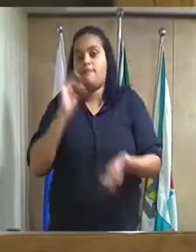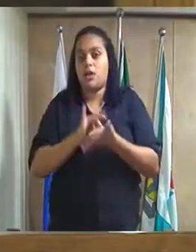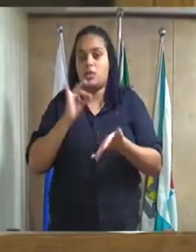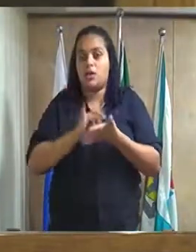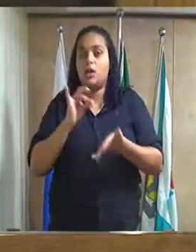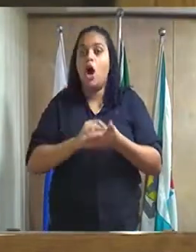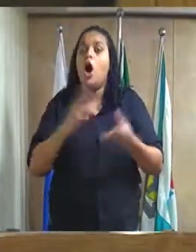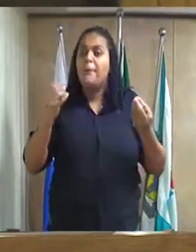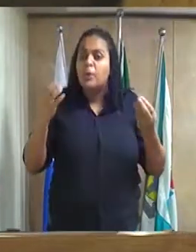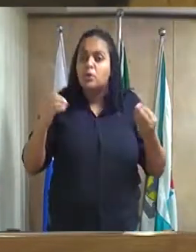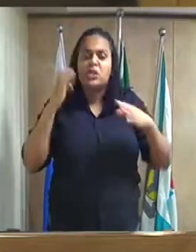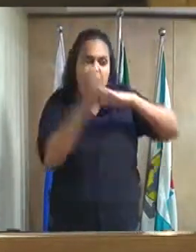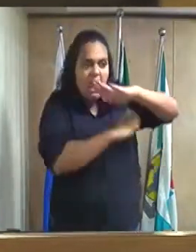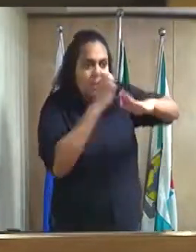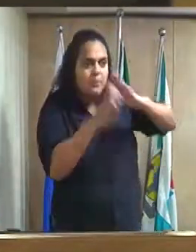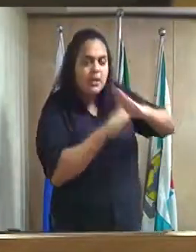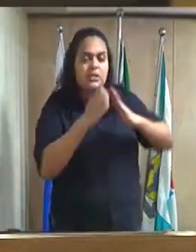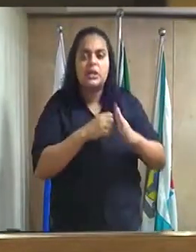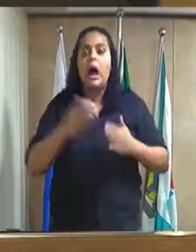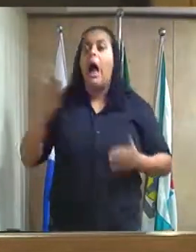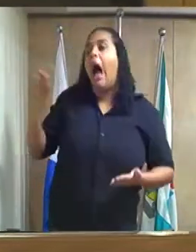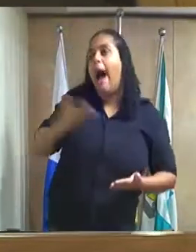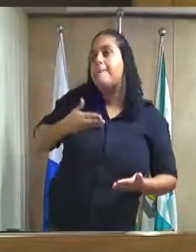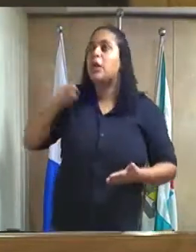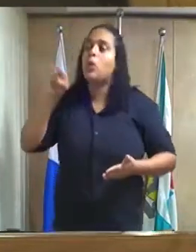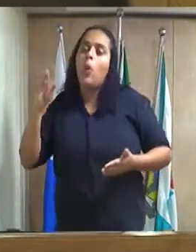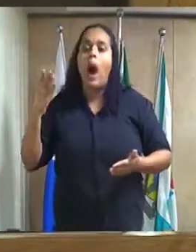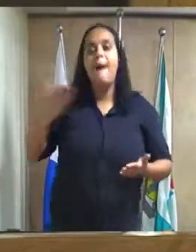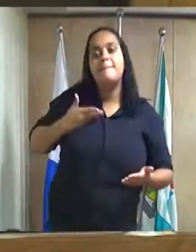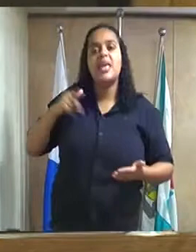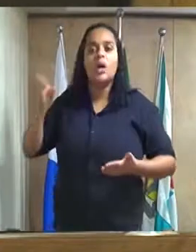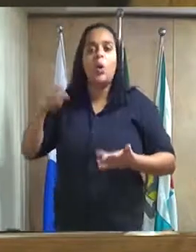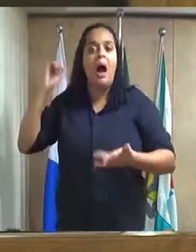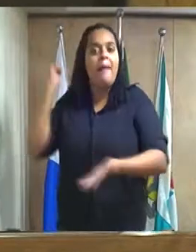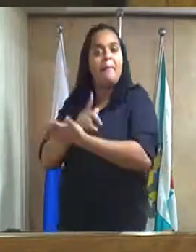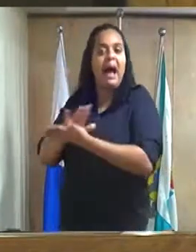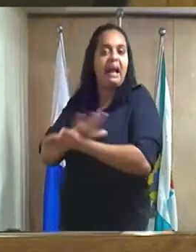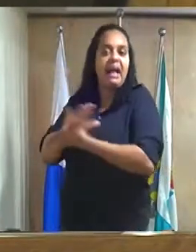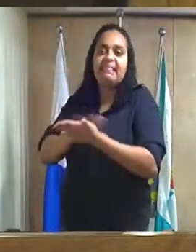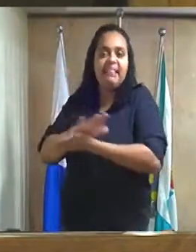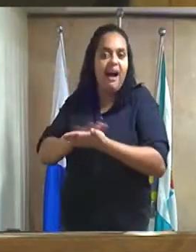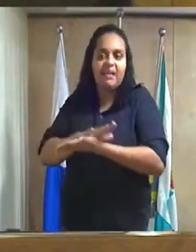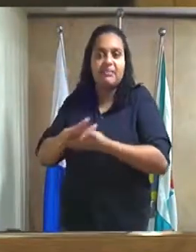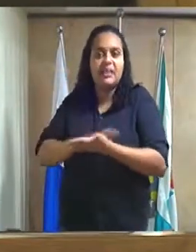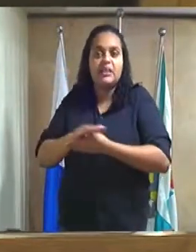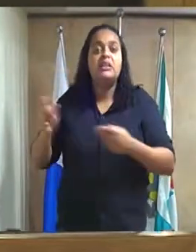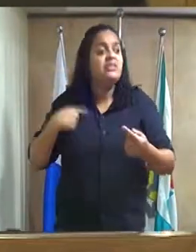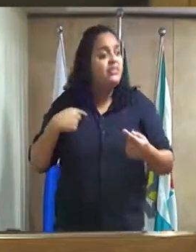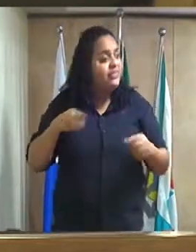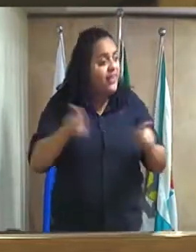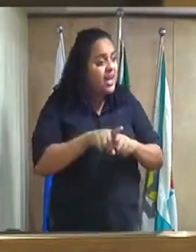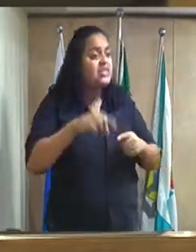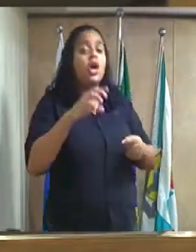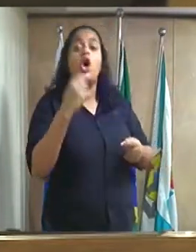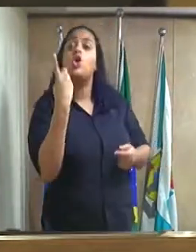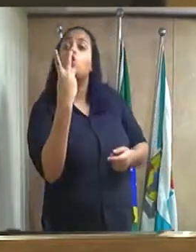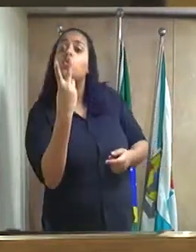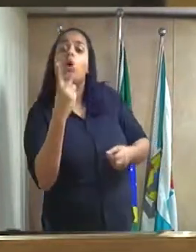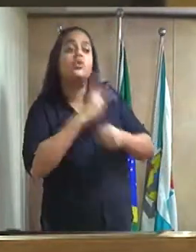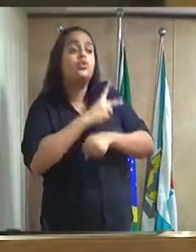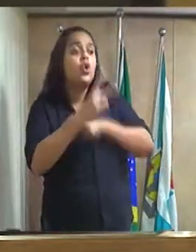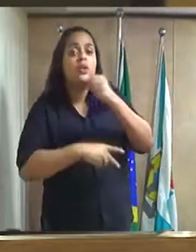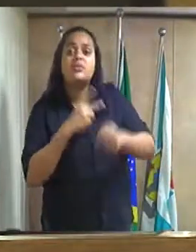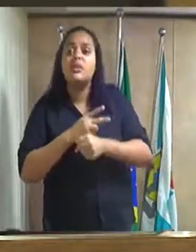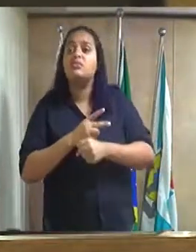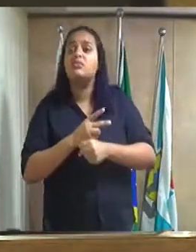tem muita empresa que é amigo do amigo amigo do amigo e aí não paga nada vem aqui explora na cidade um ano dois anos e vão